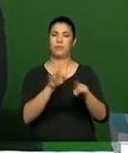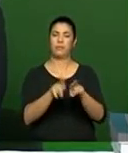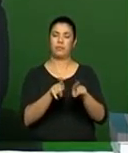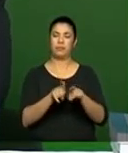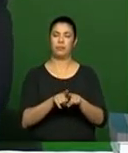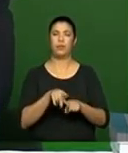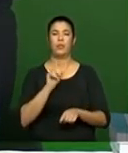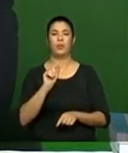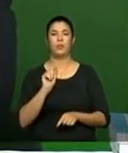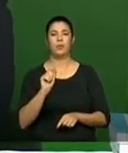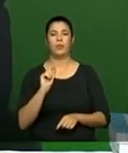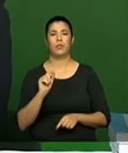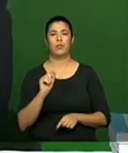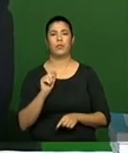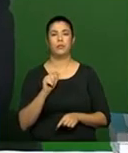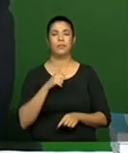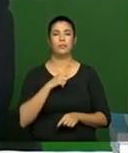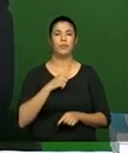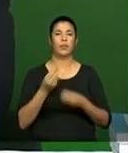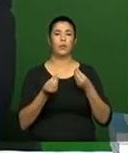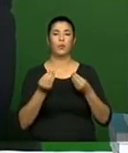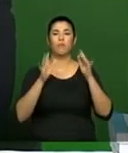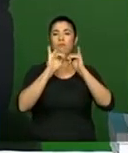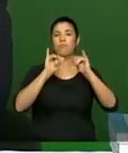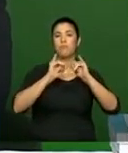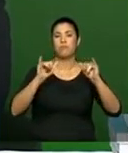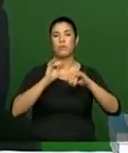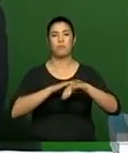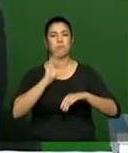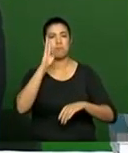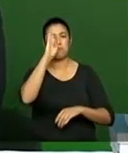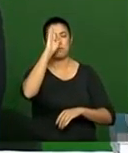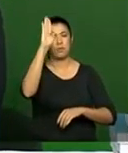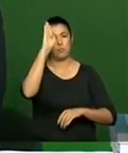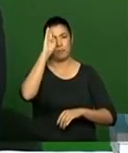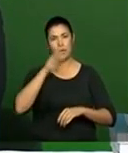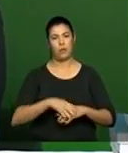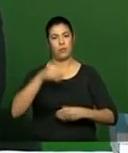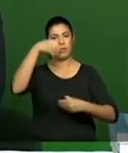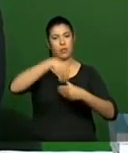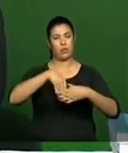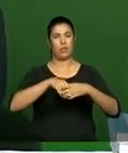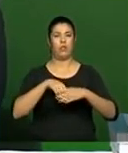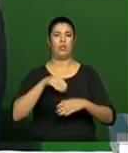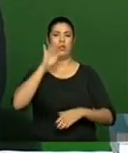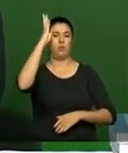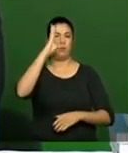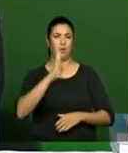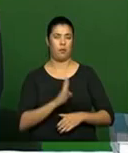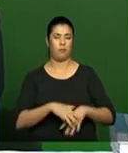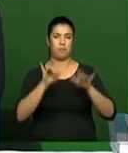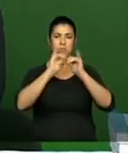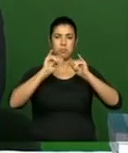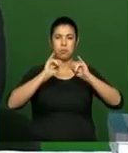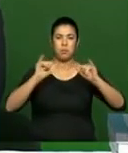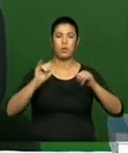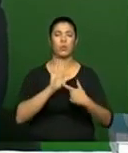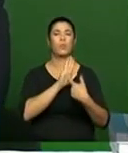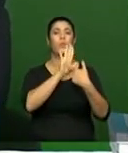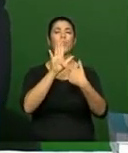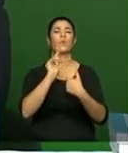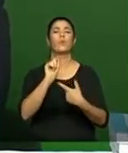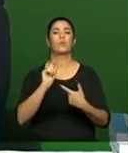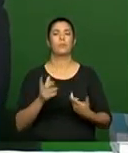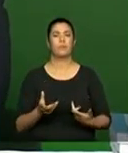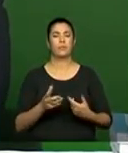O que que, vamos assim, em termos como anunciante, como grande anunciante do mercado brasileiro, o que que essa pesquisa mostra para a